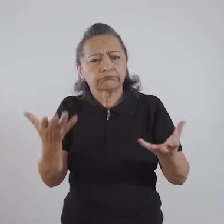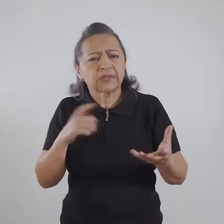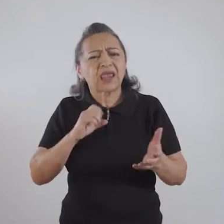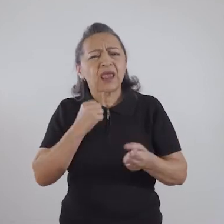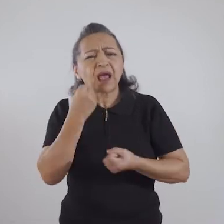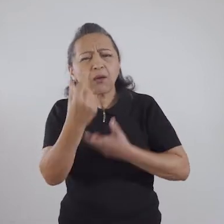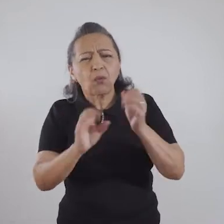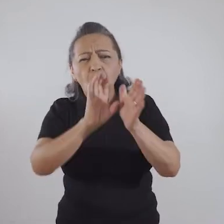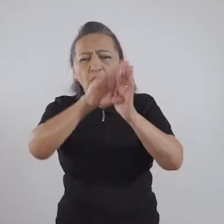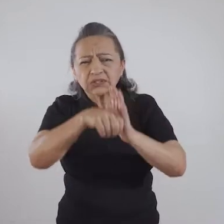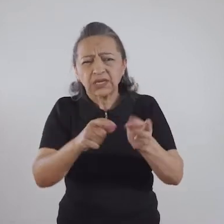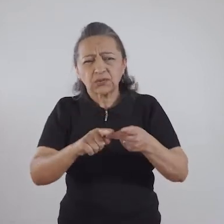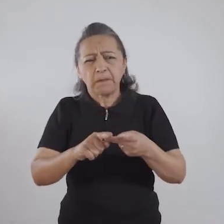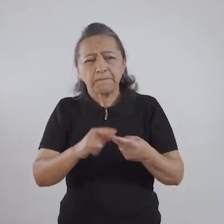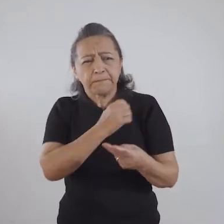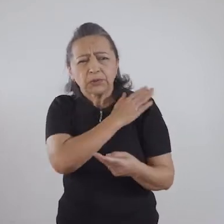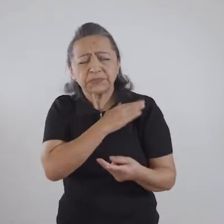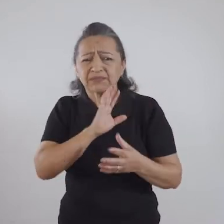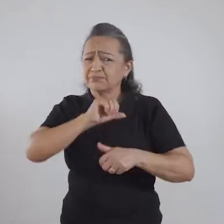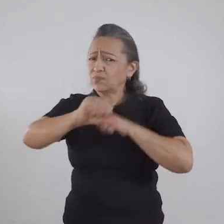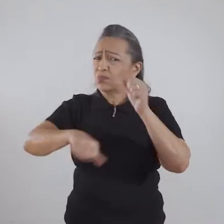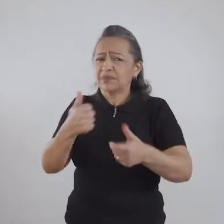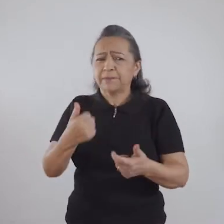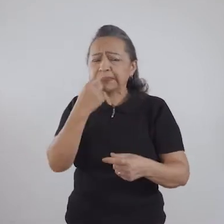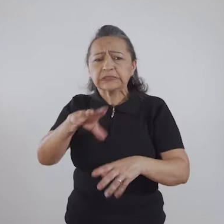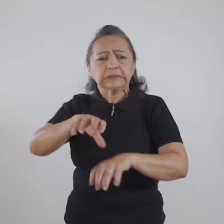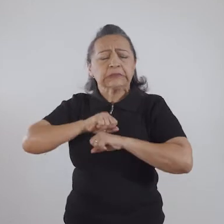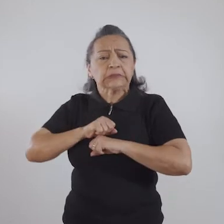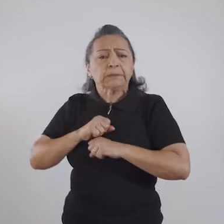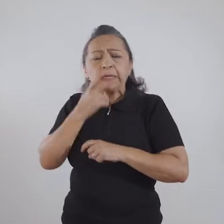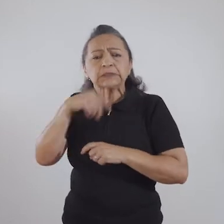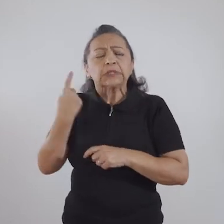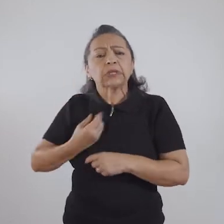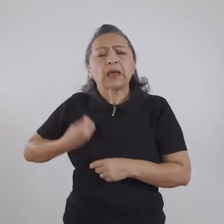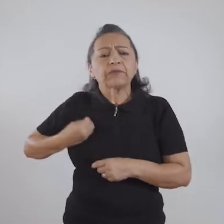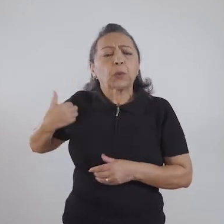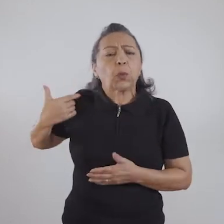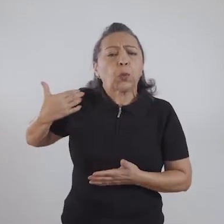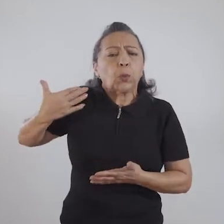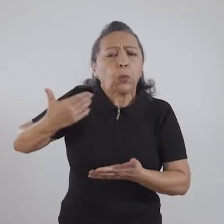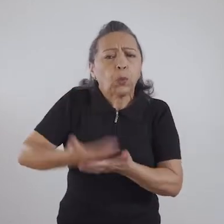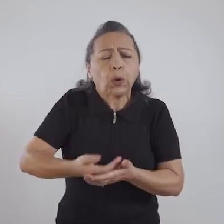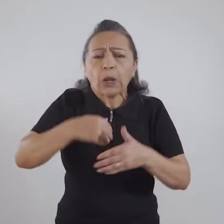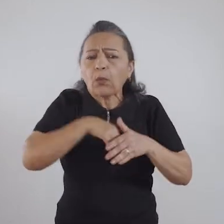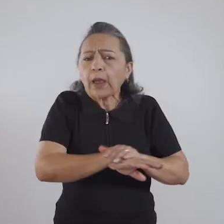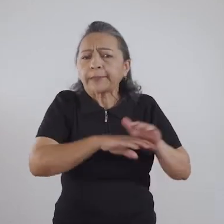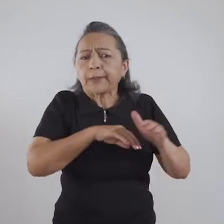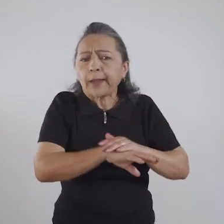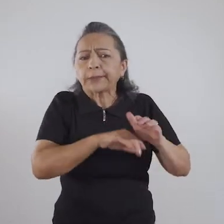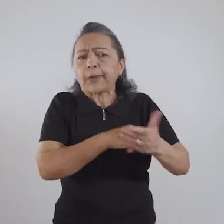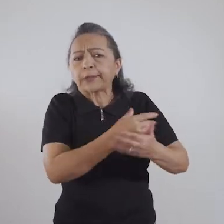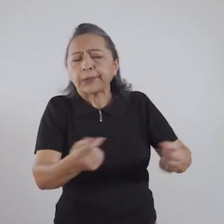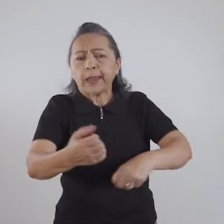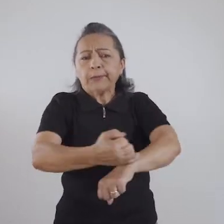conceitos e alguns preconceitos que a gente traz junto. É como se a gente fosse ao longo da vida, enchendo uma mochilinha, com